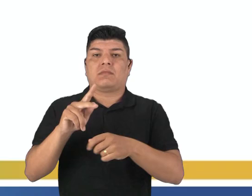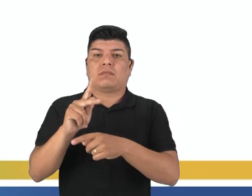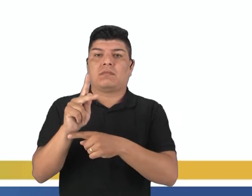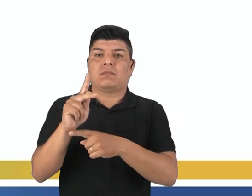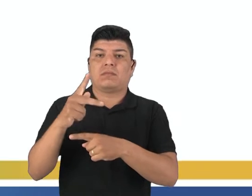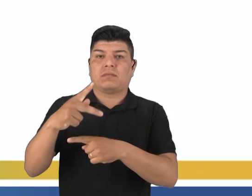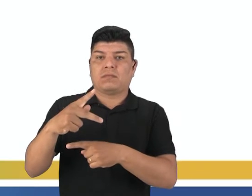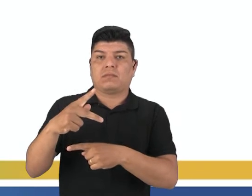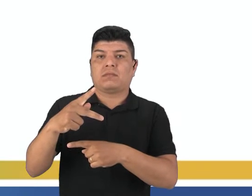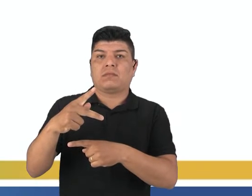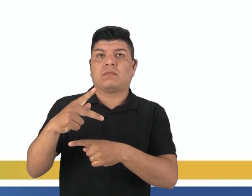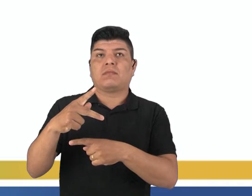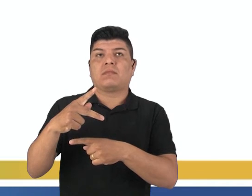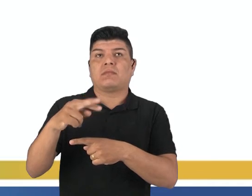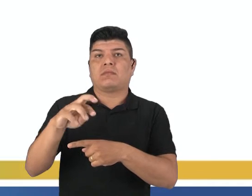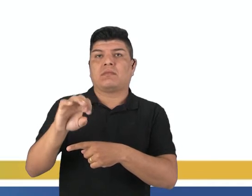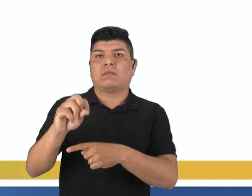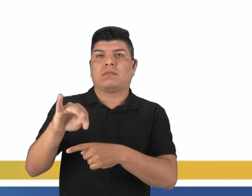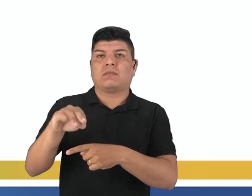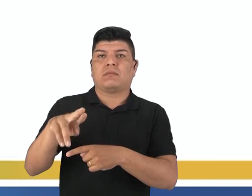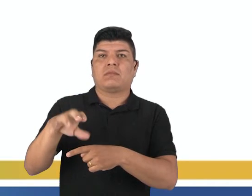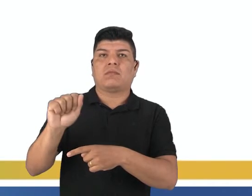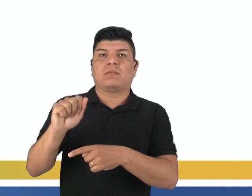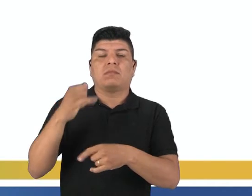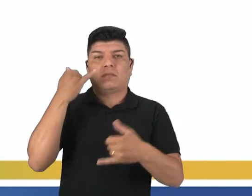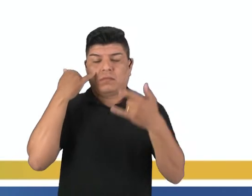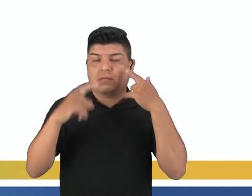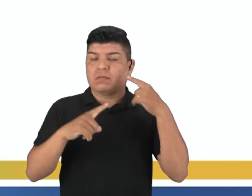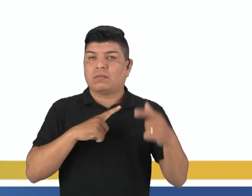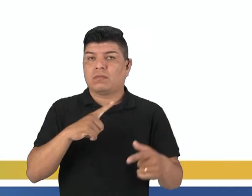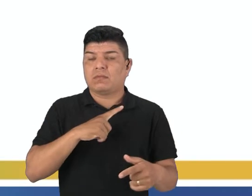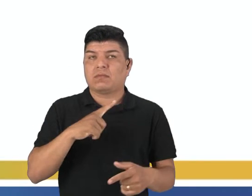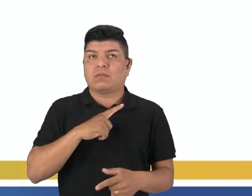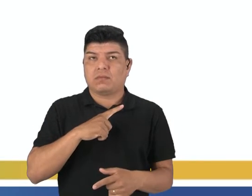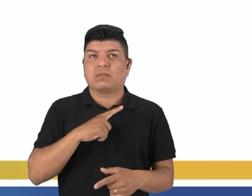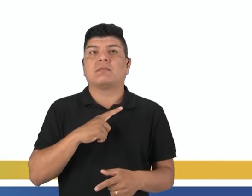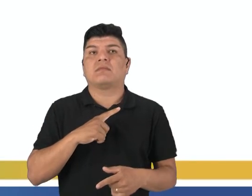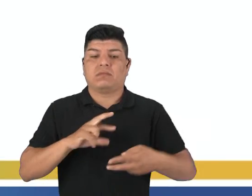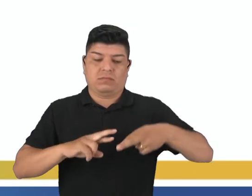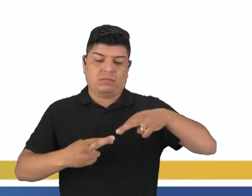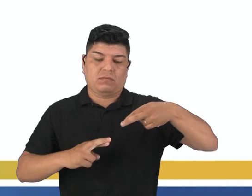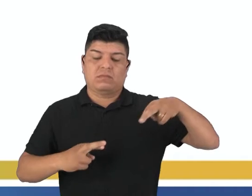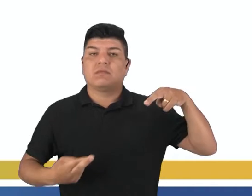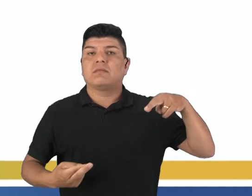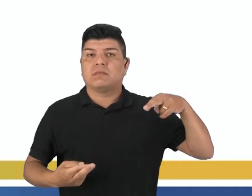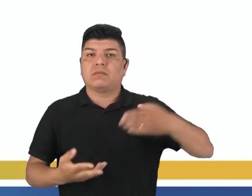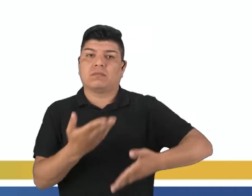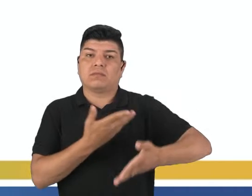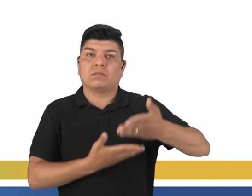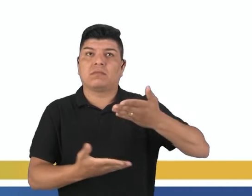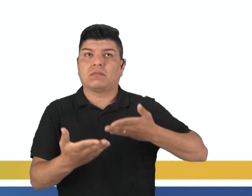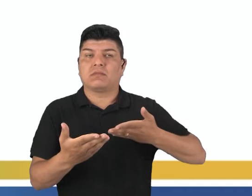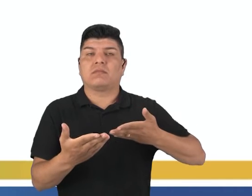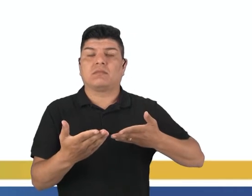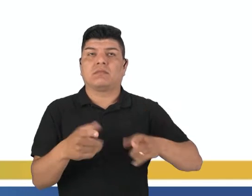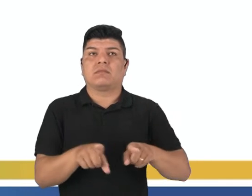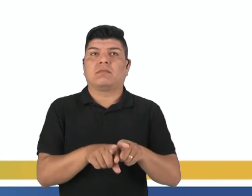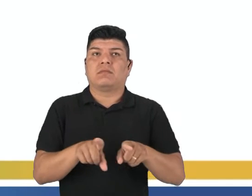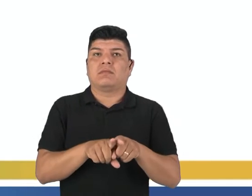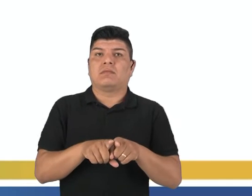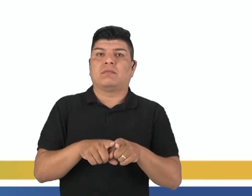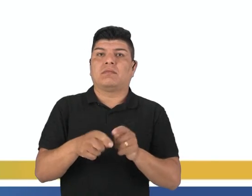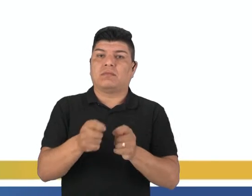tendo em vista que ele contém informações, né, que comandam essa síntese de RNA e